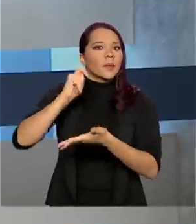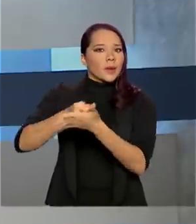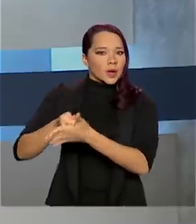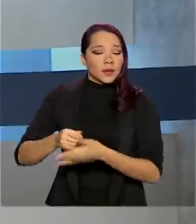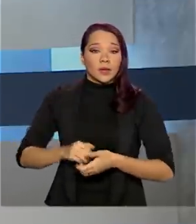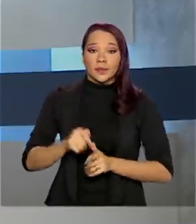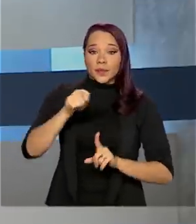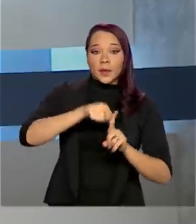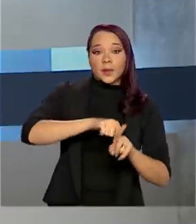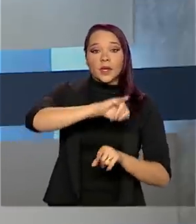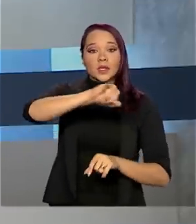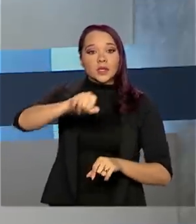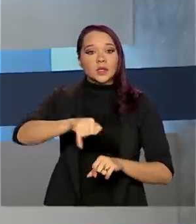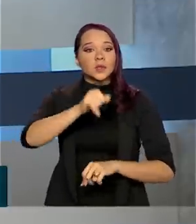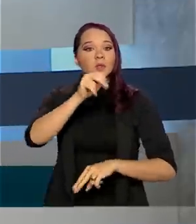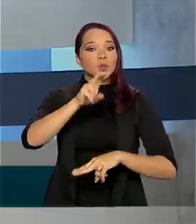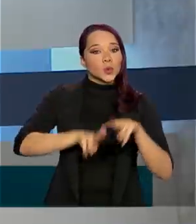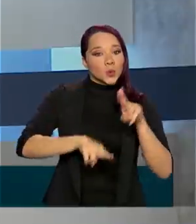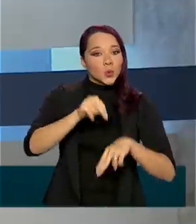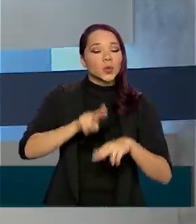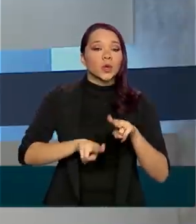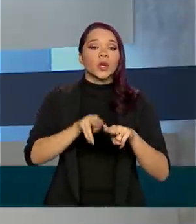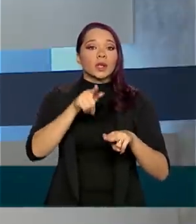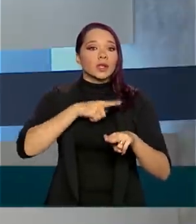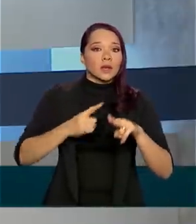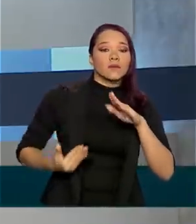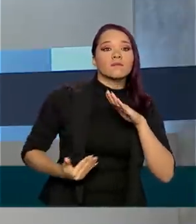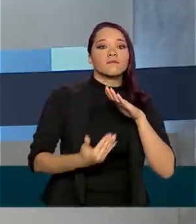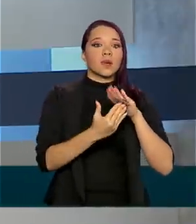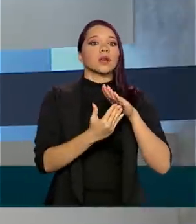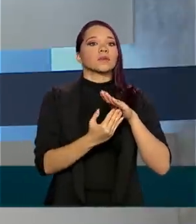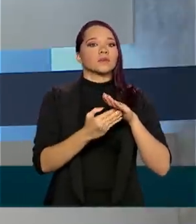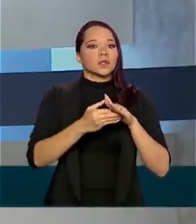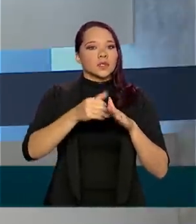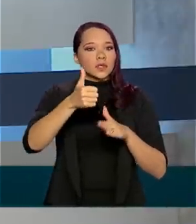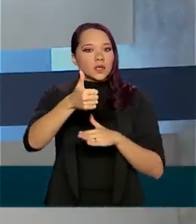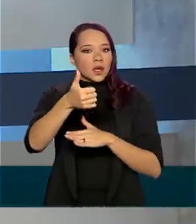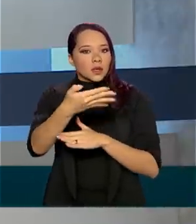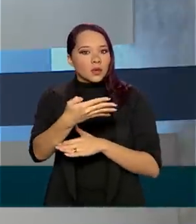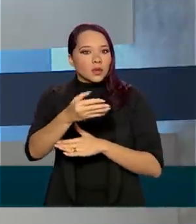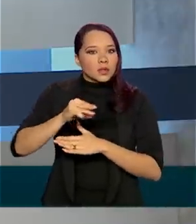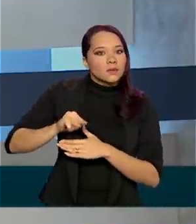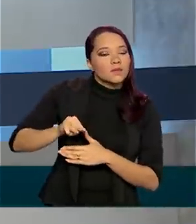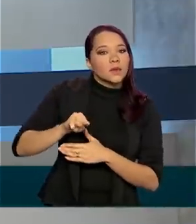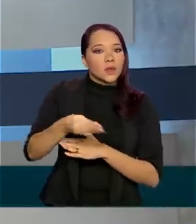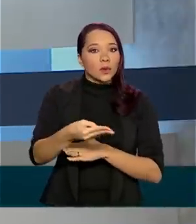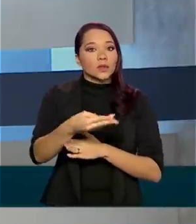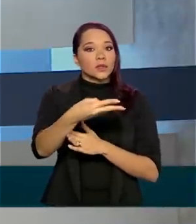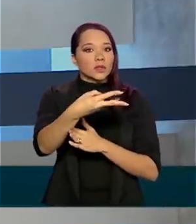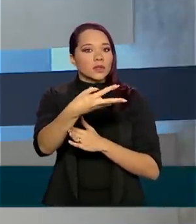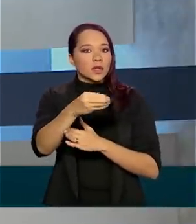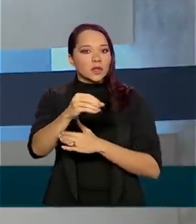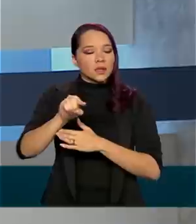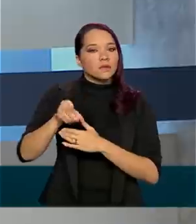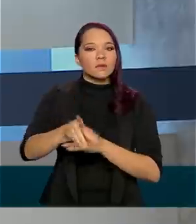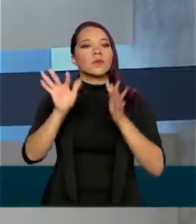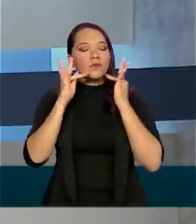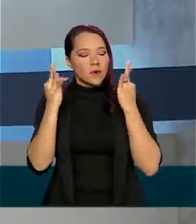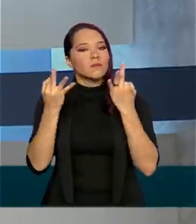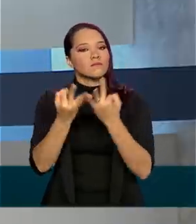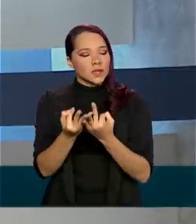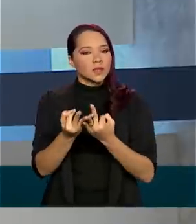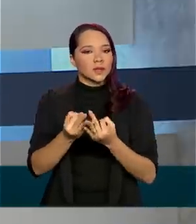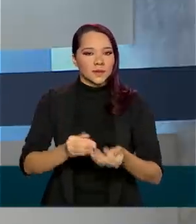junho, a folha de pagamento do programa atingiu a marca histórica de quase 14 milhões e 300 mil famílias